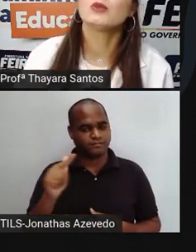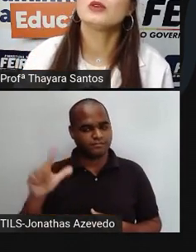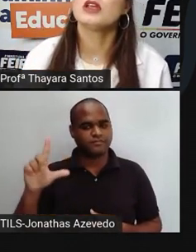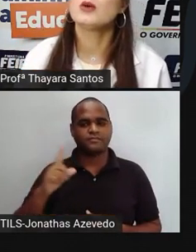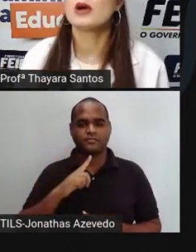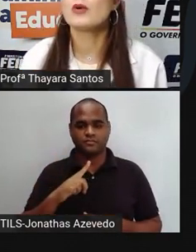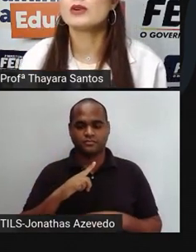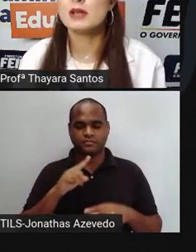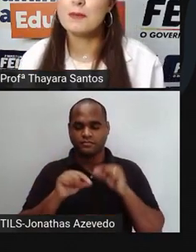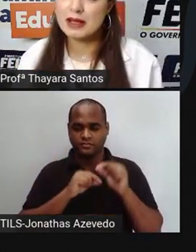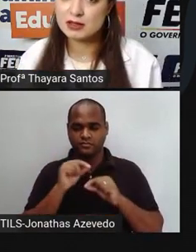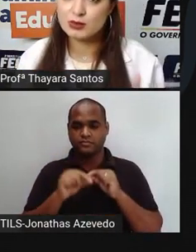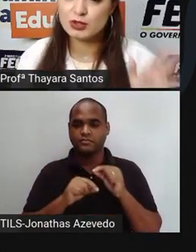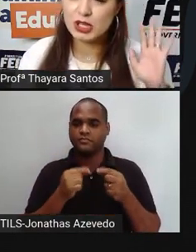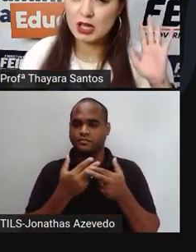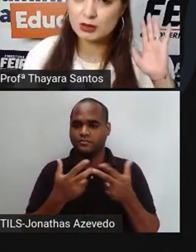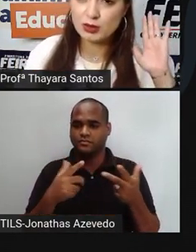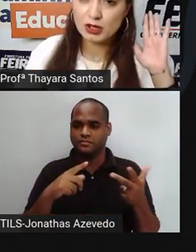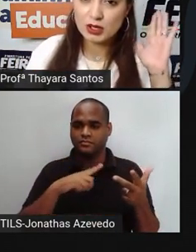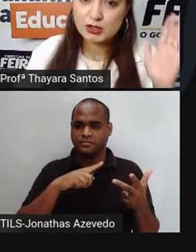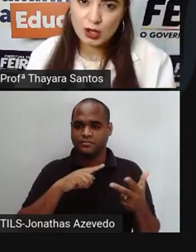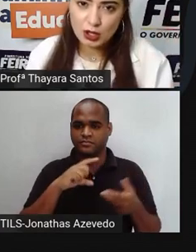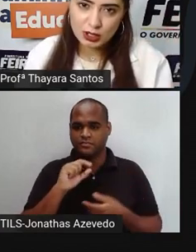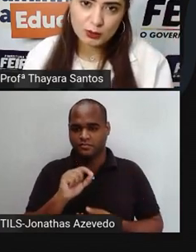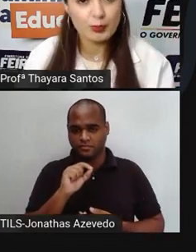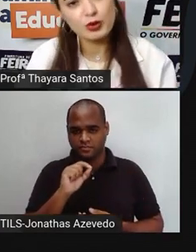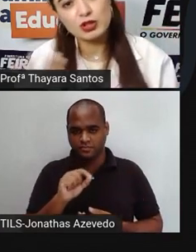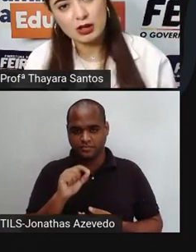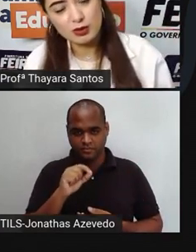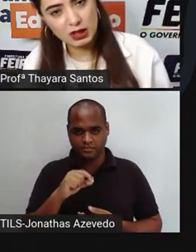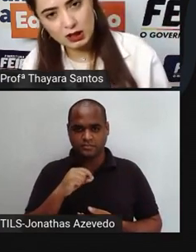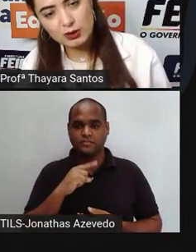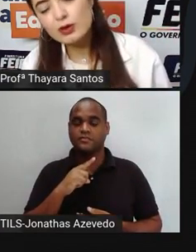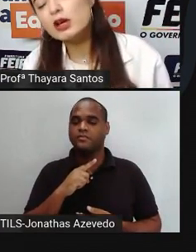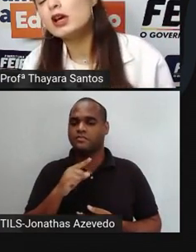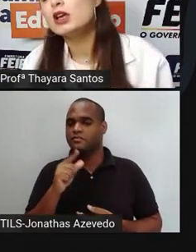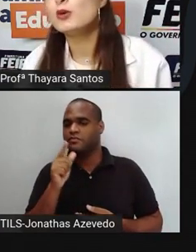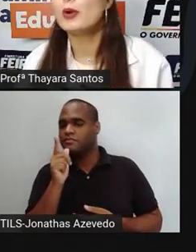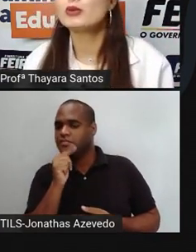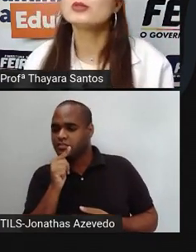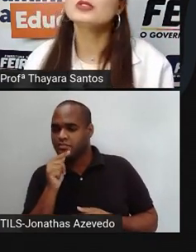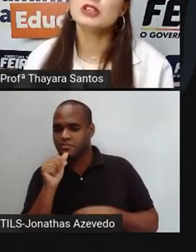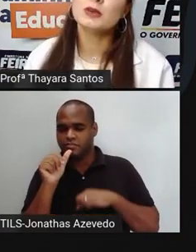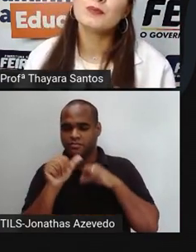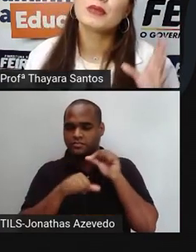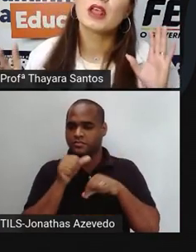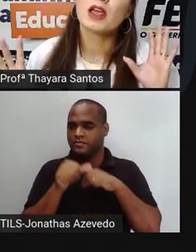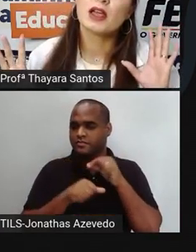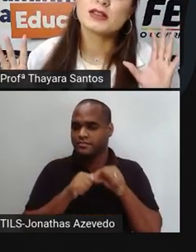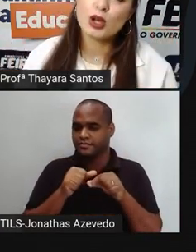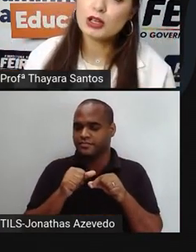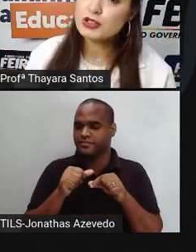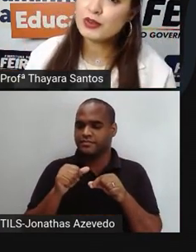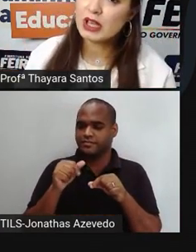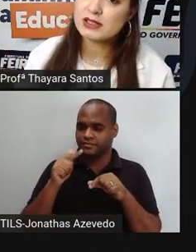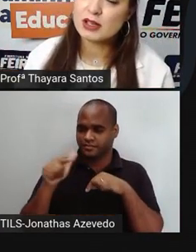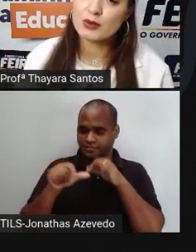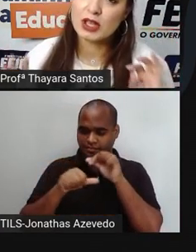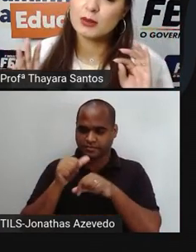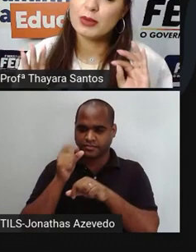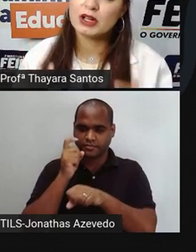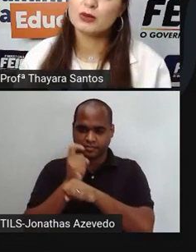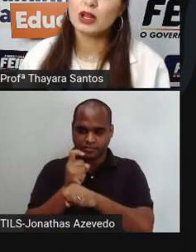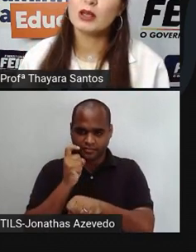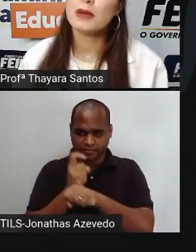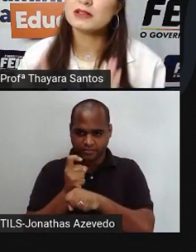temperatura em que uma coisa passa do estado sólido para o estado líquido. E o ponto de solidificação,